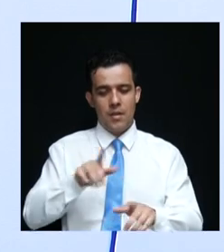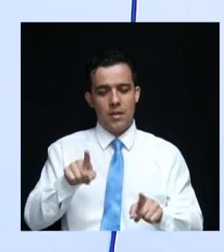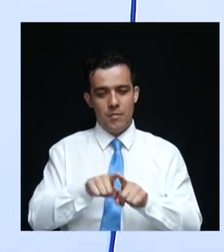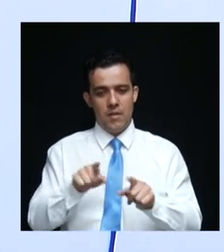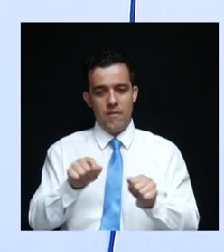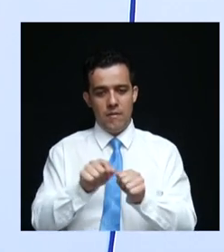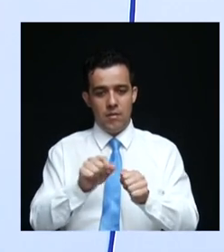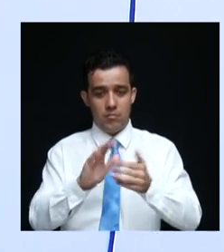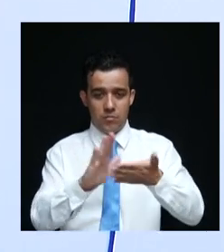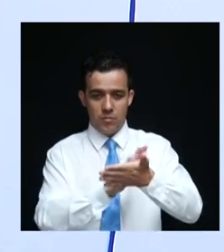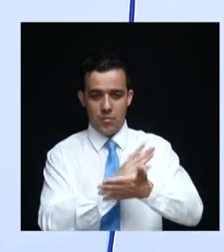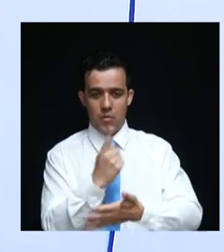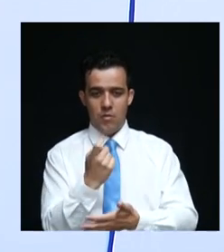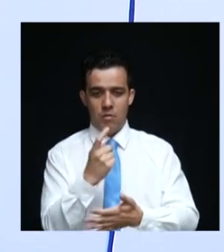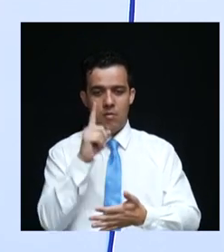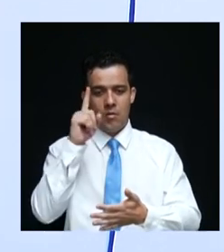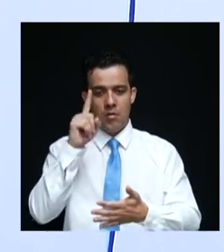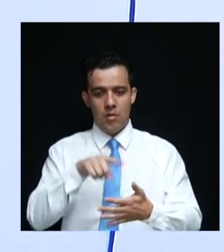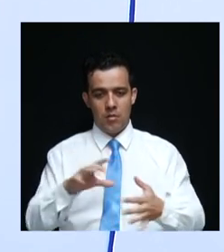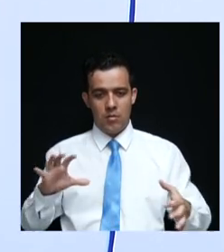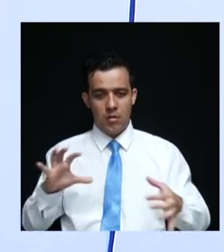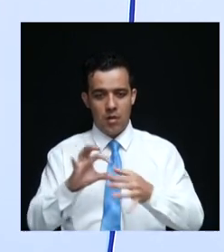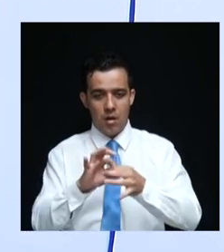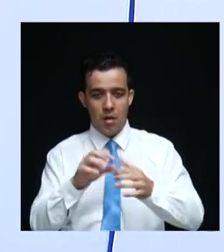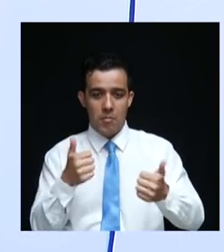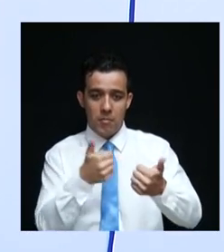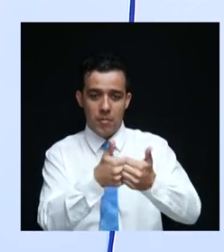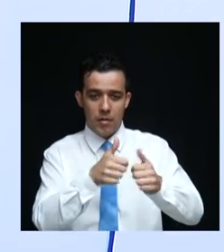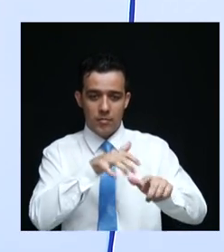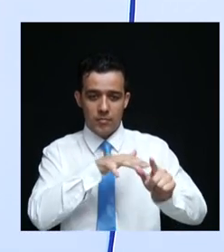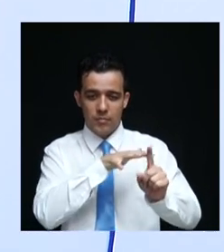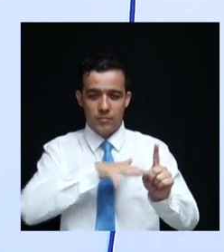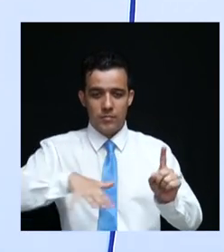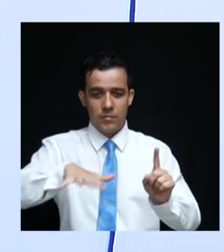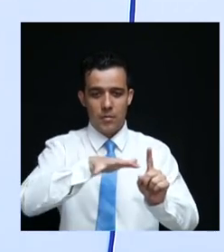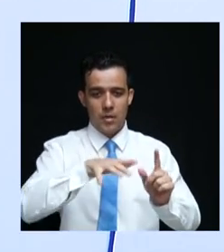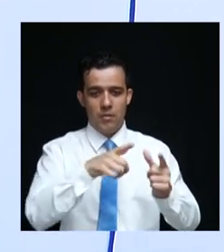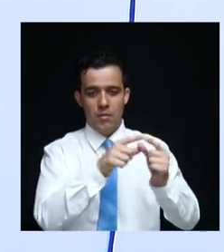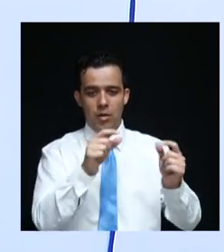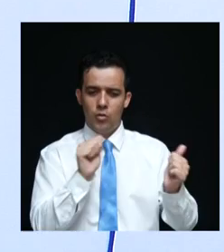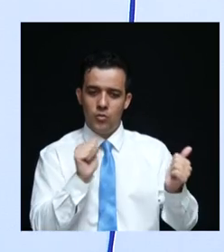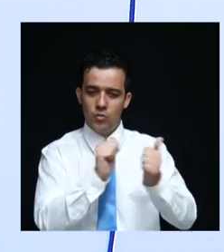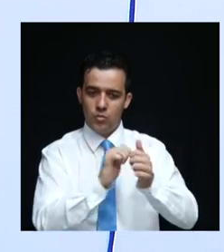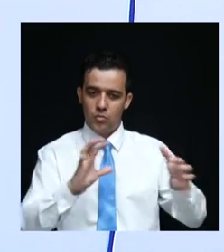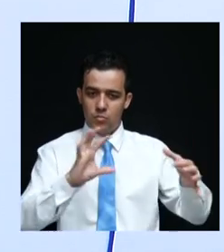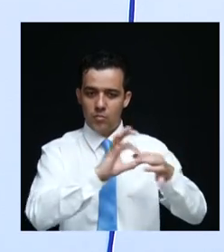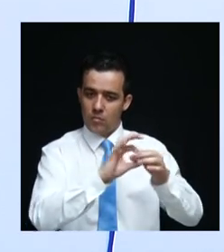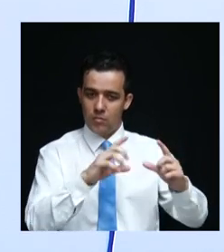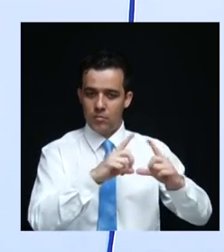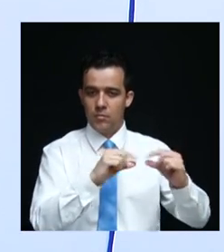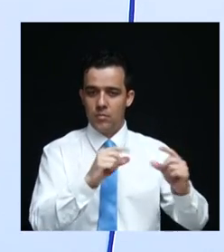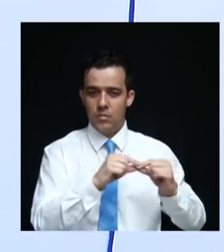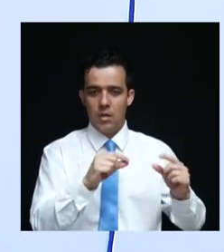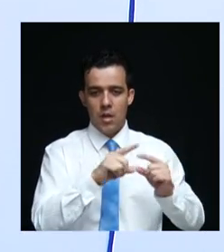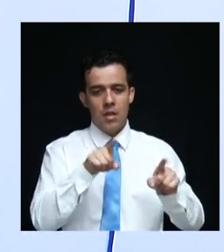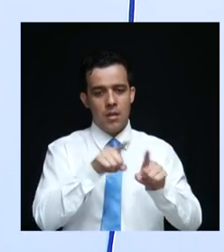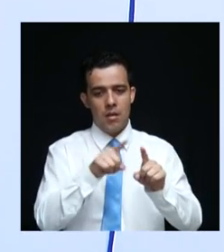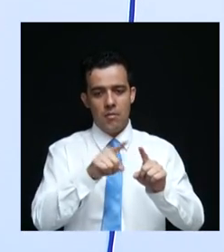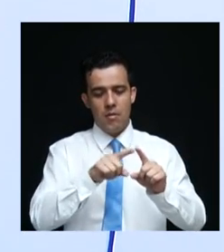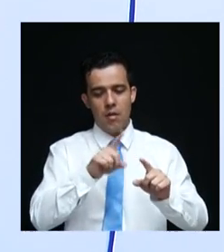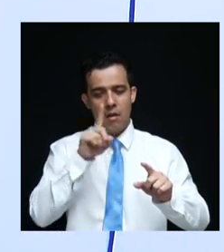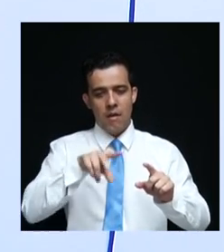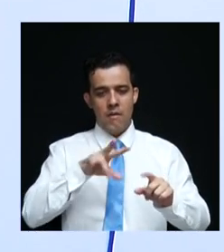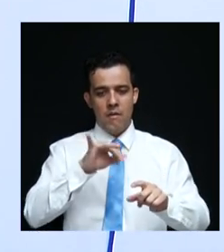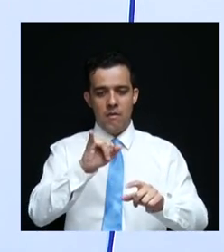o bilhete único integrado da região do entorno de Brasília, juntamente com o governo do Distrito Federal. E vamos revitalizar o